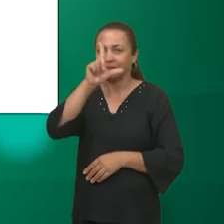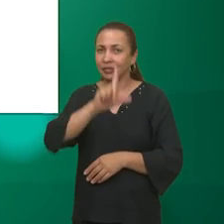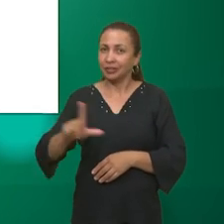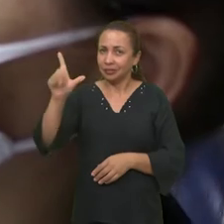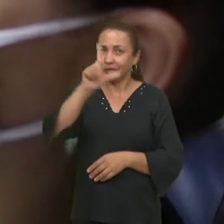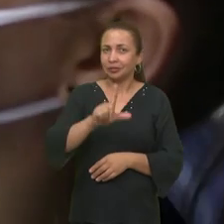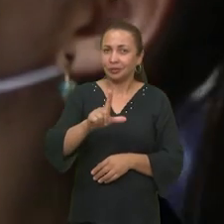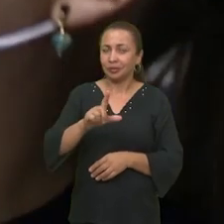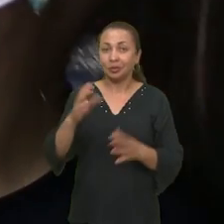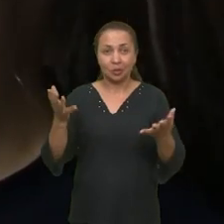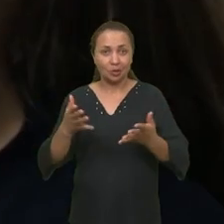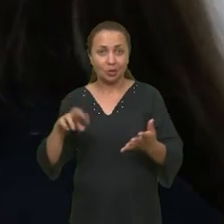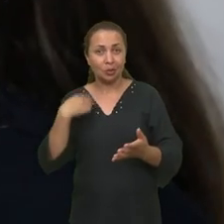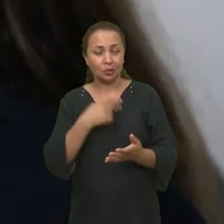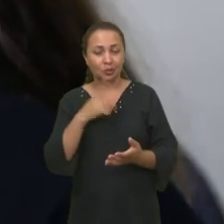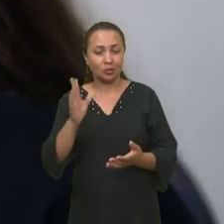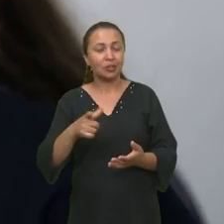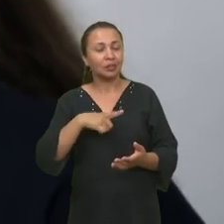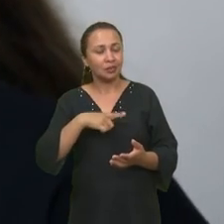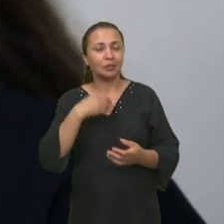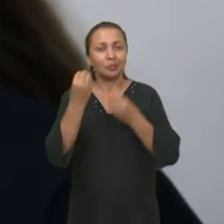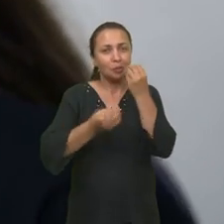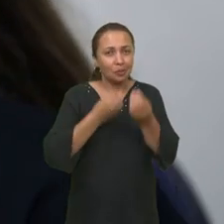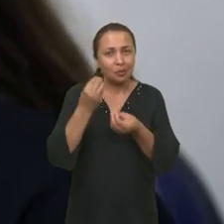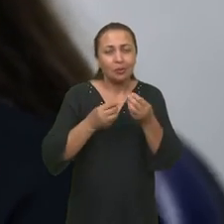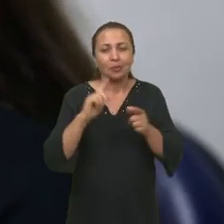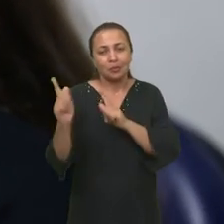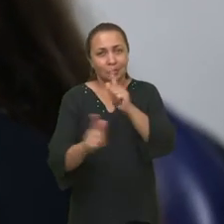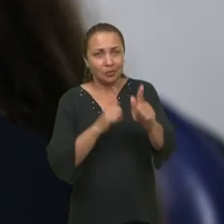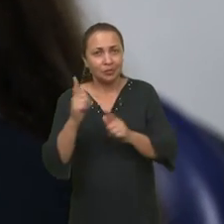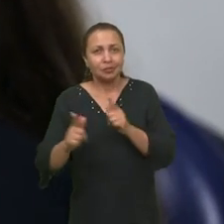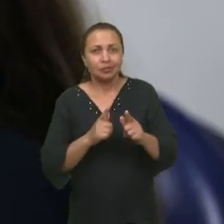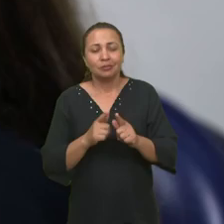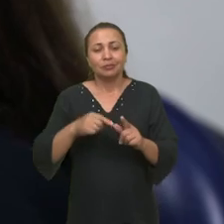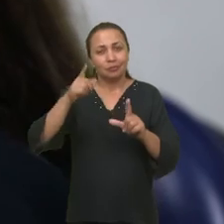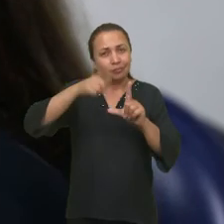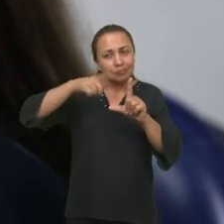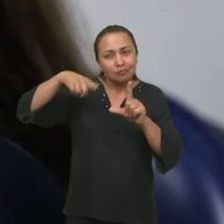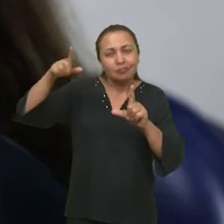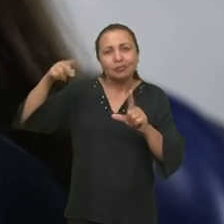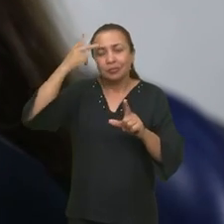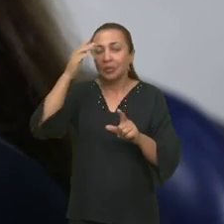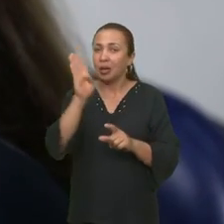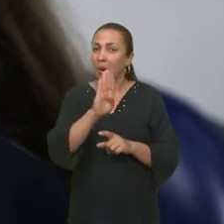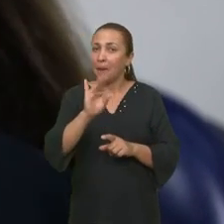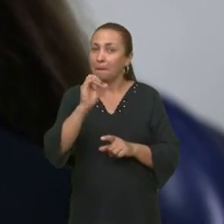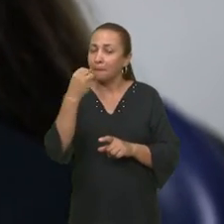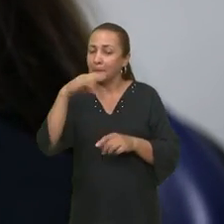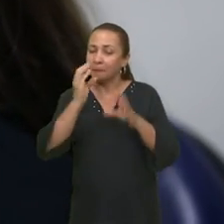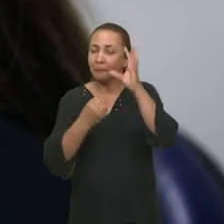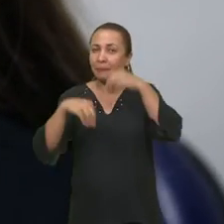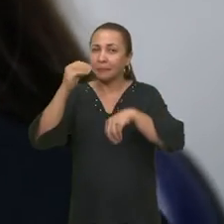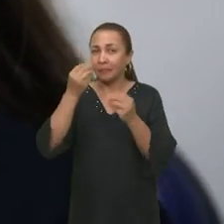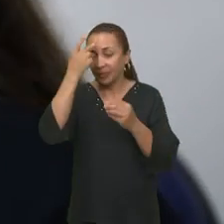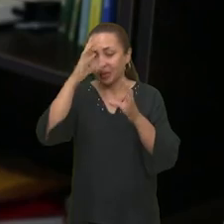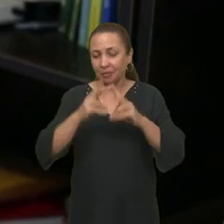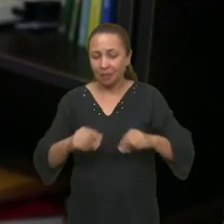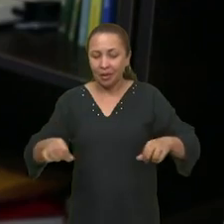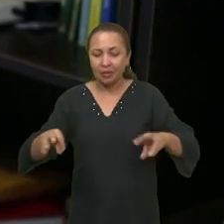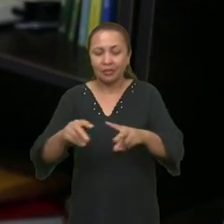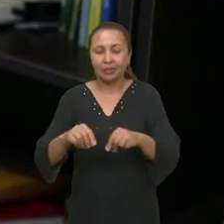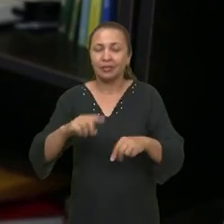literatura. Ou seja, atualmente, a gente já tem a capacidade de gerar essas estimativas, tanto para a biomassa quanto para o solo.